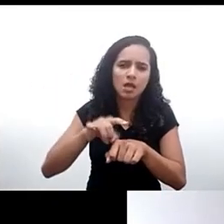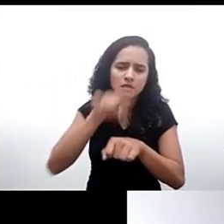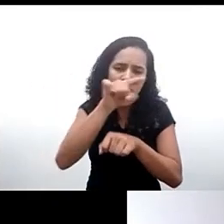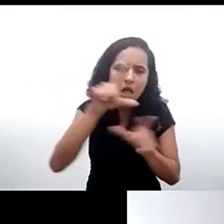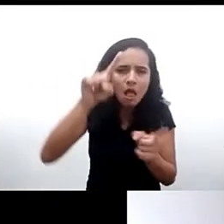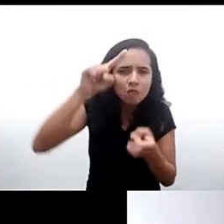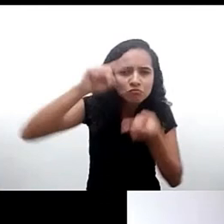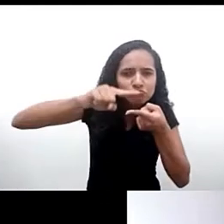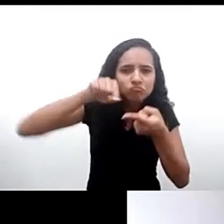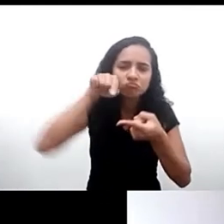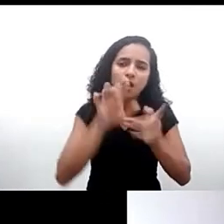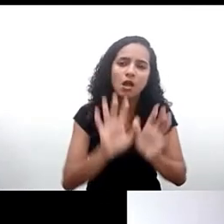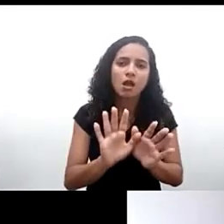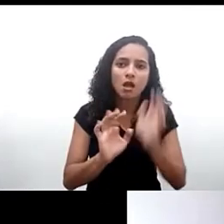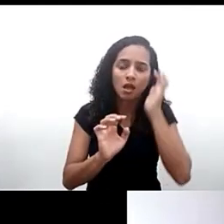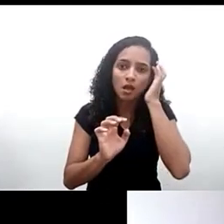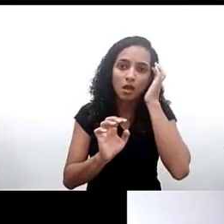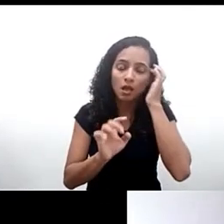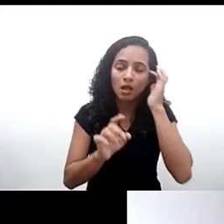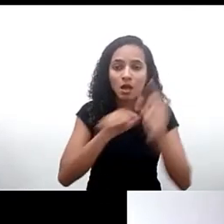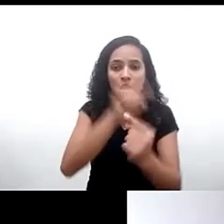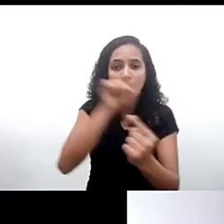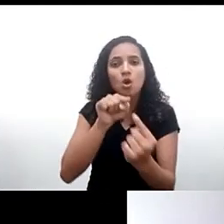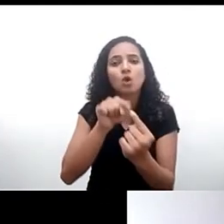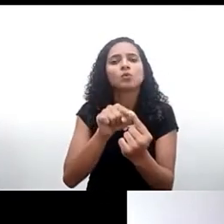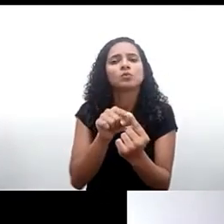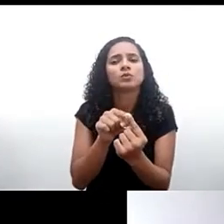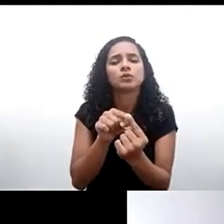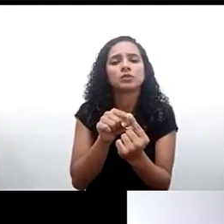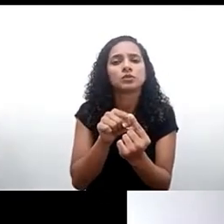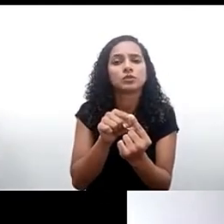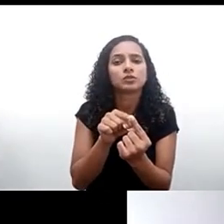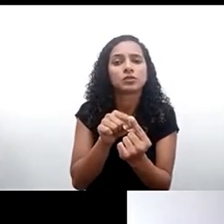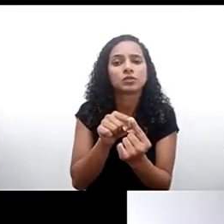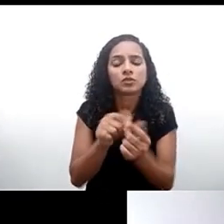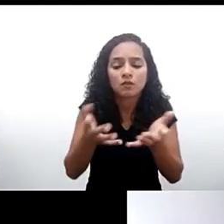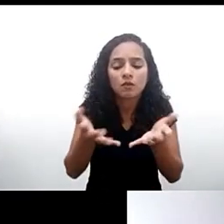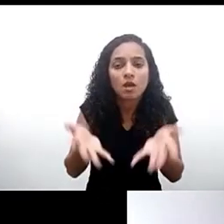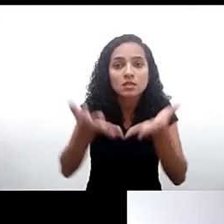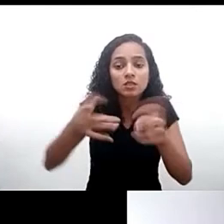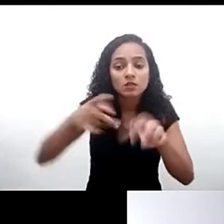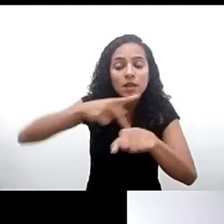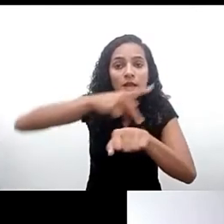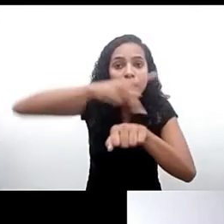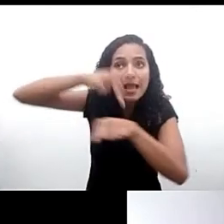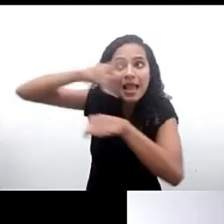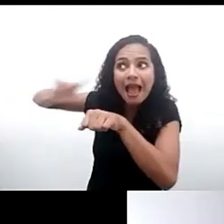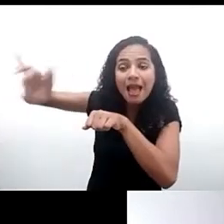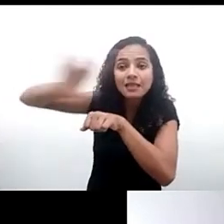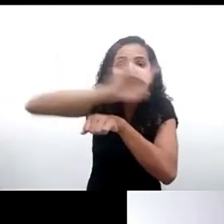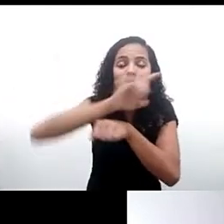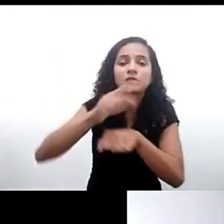e funciona como um objetivo para que ou um incentivo para que os países atualizem essas